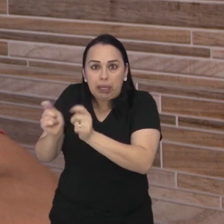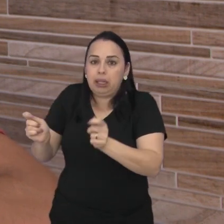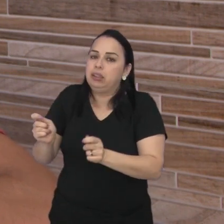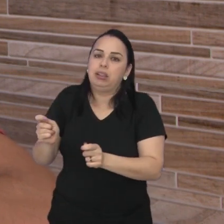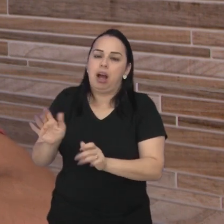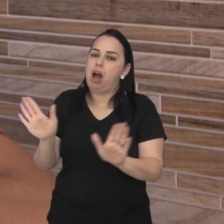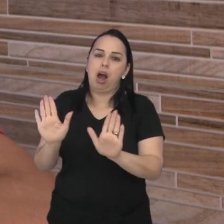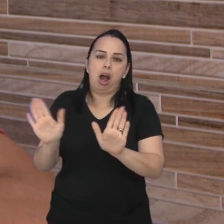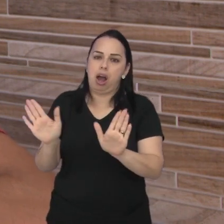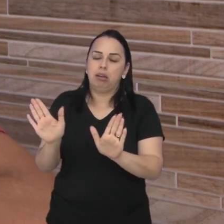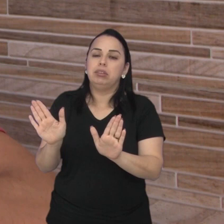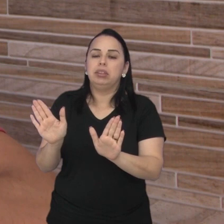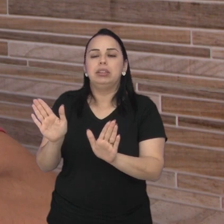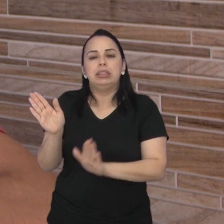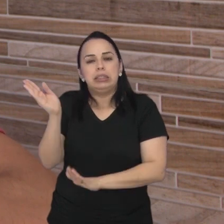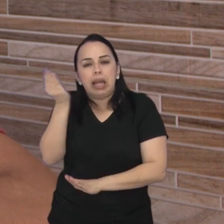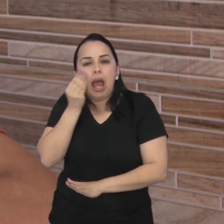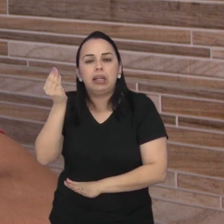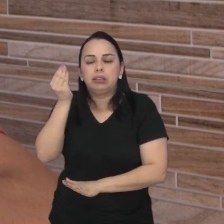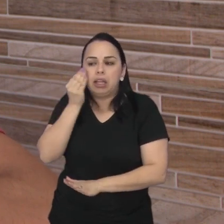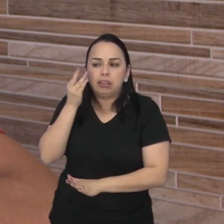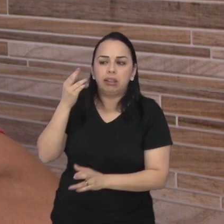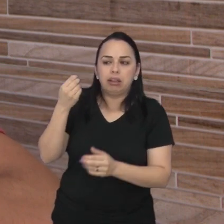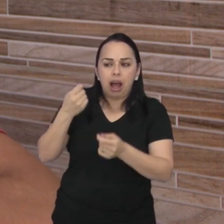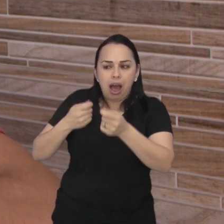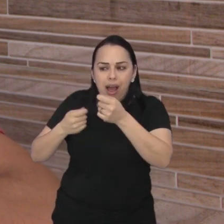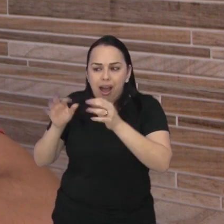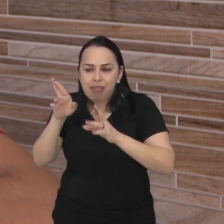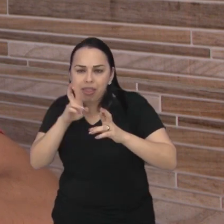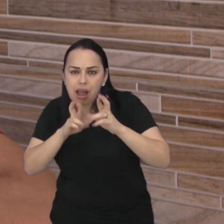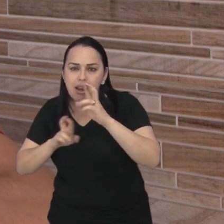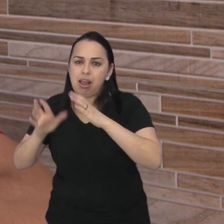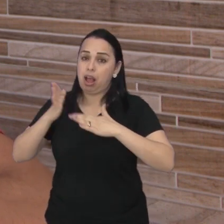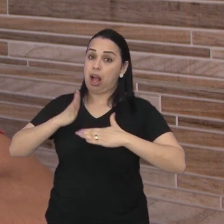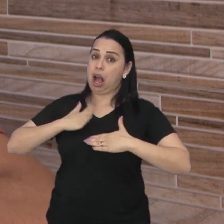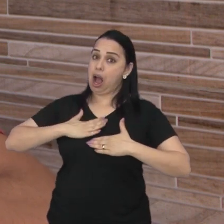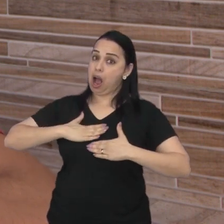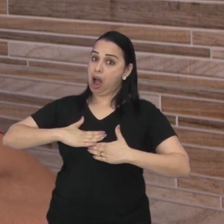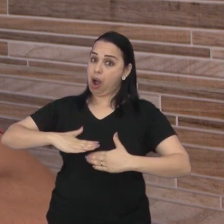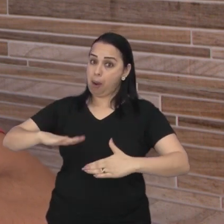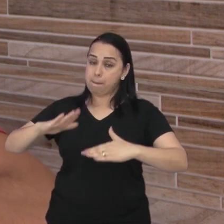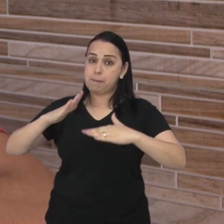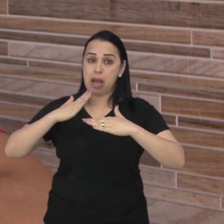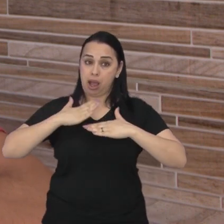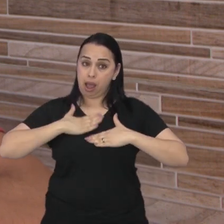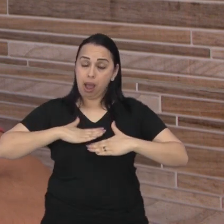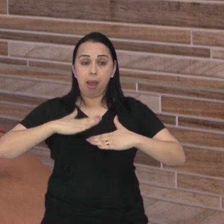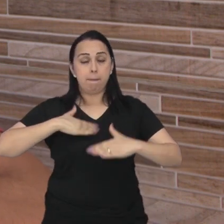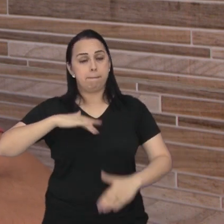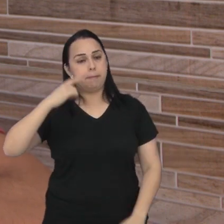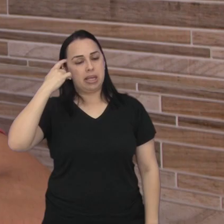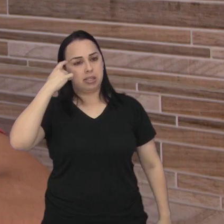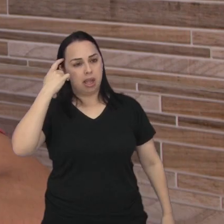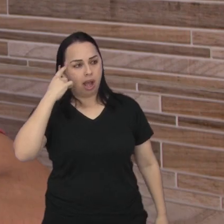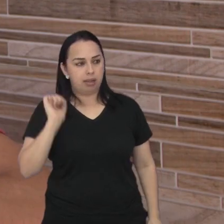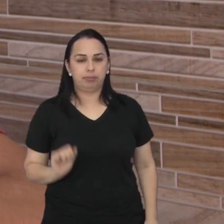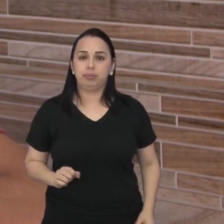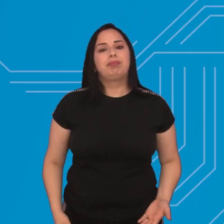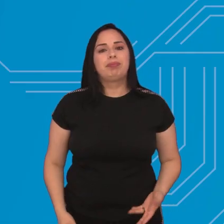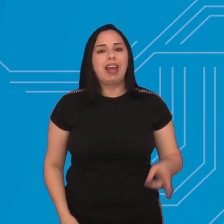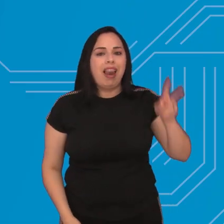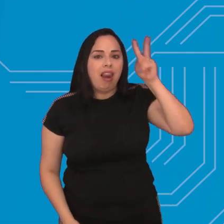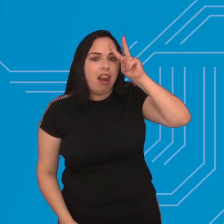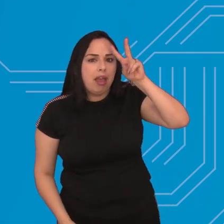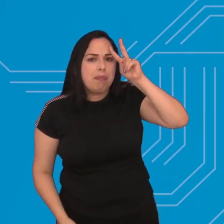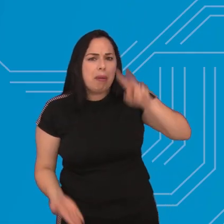insistindo no erro a gente tem que analisar certinho com calma pensar durante o jogo